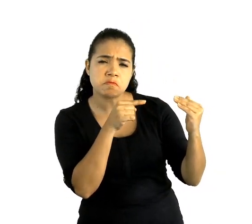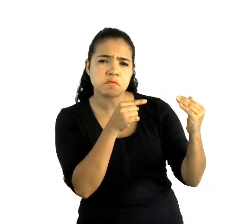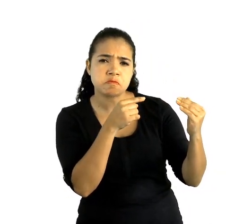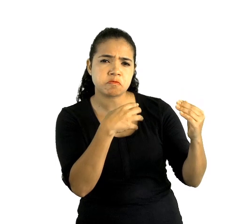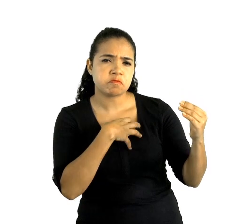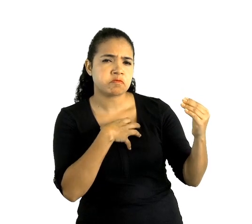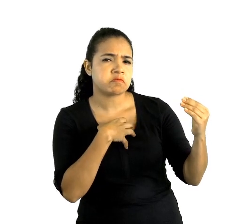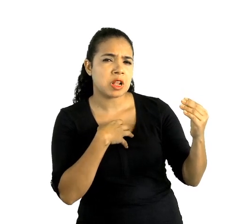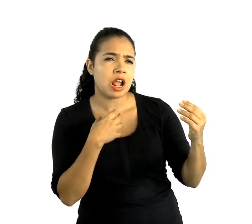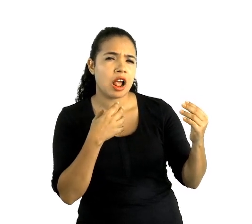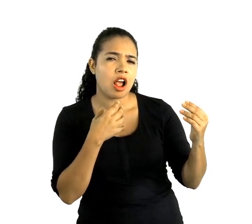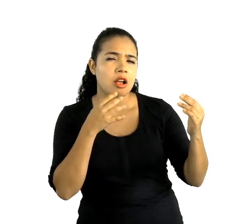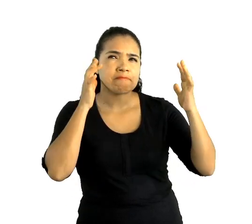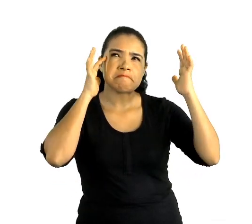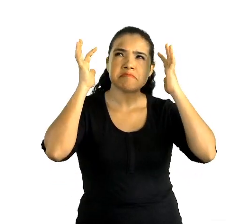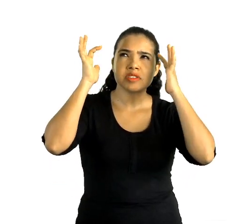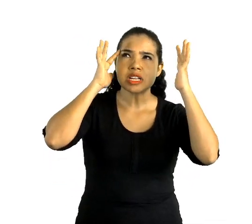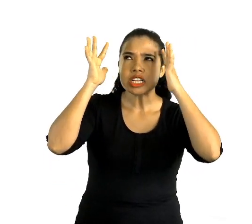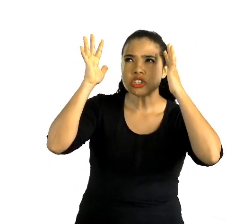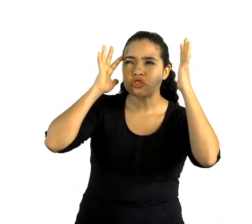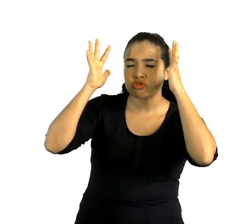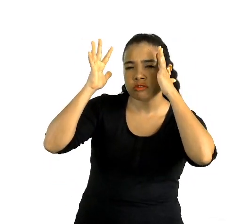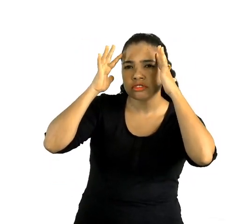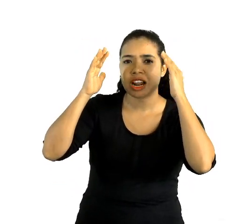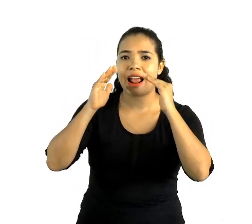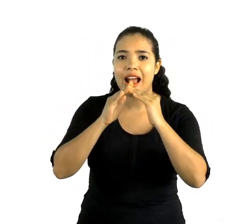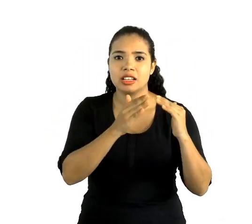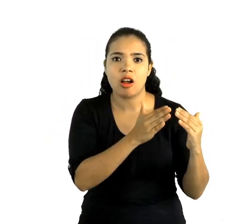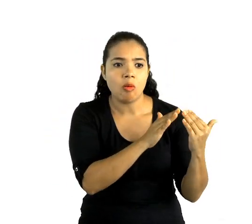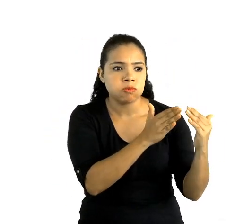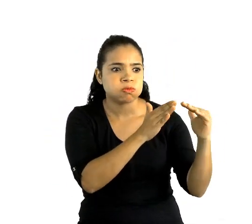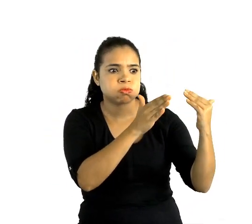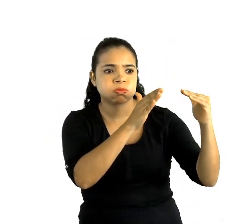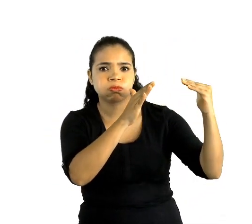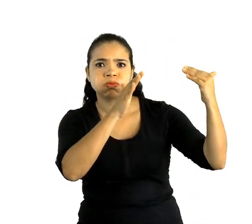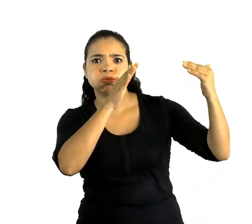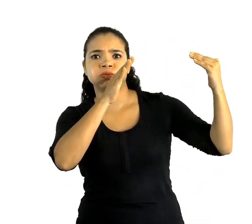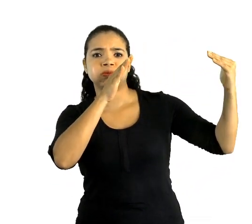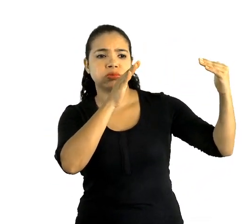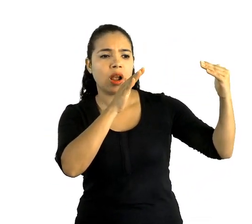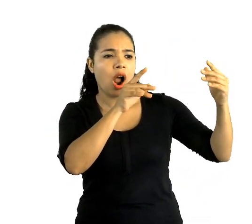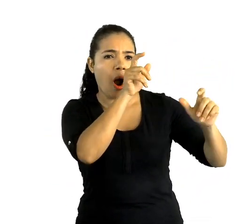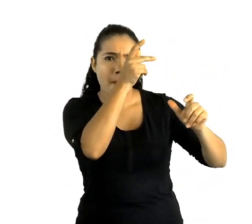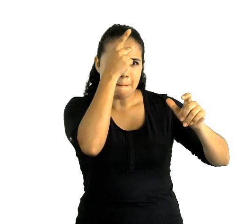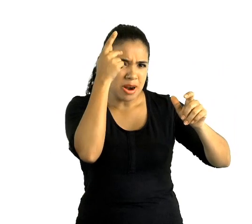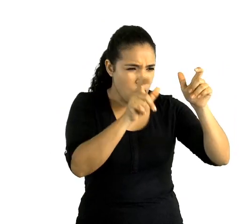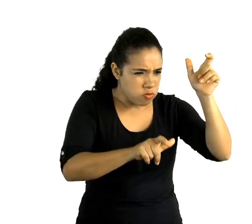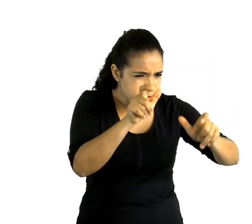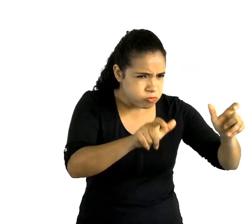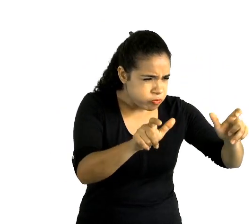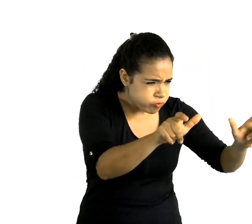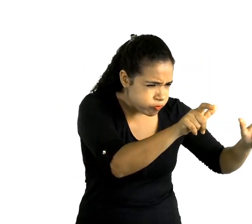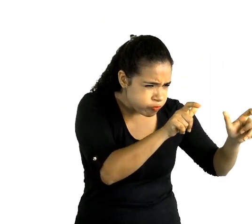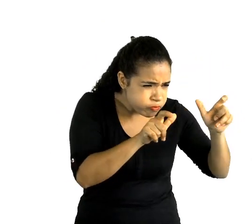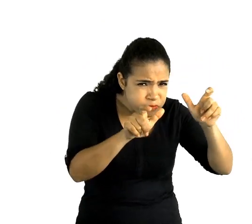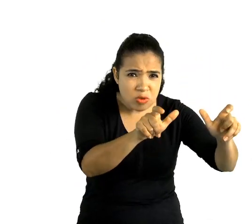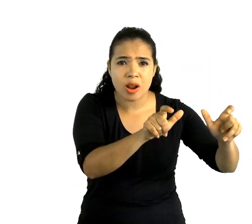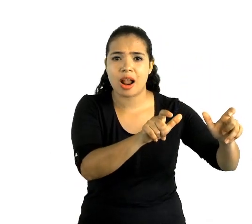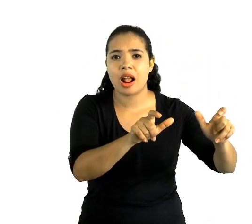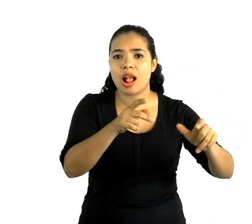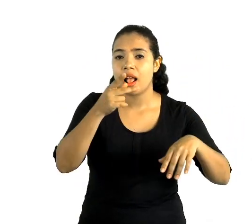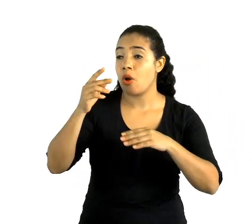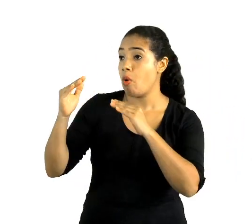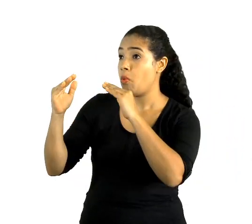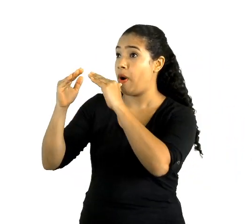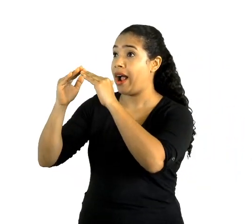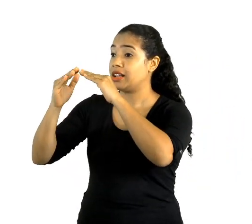Uma casa bem grande, com lugar para muita gente? Uma casa pequena, lá no alto da